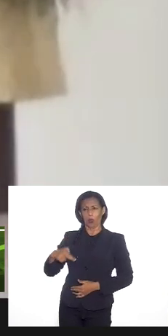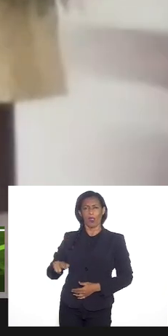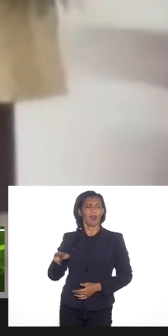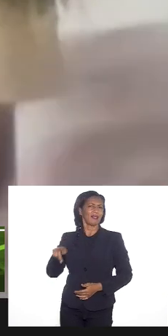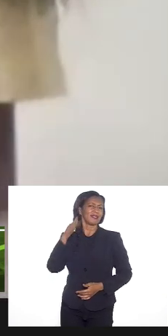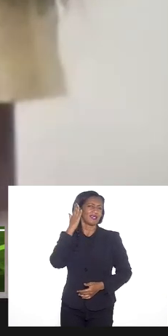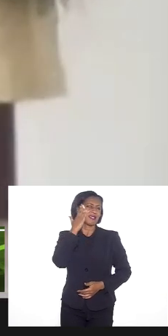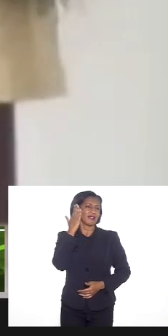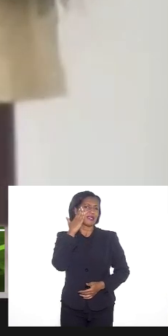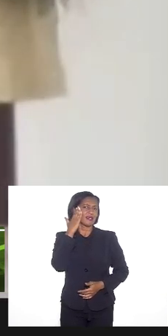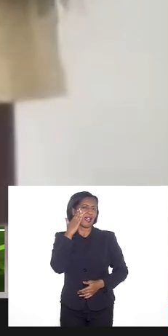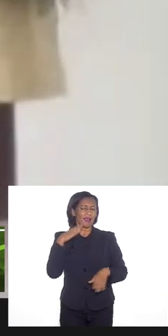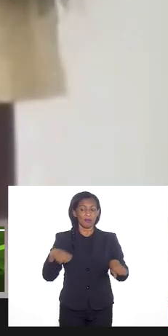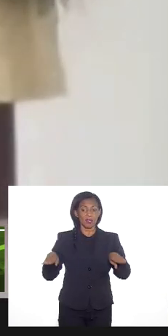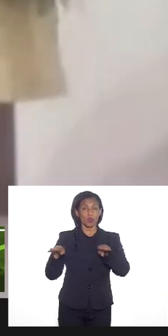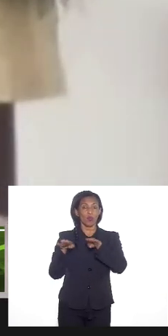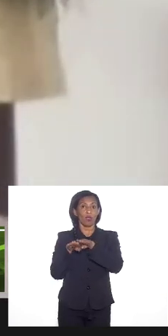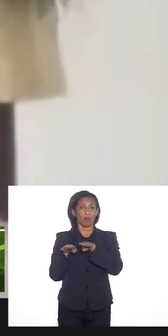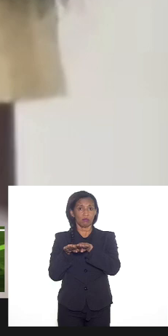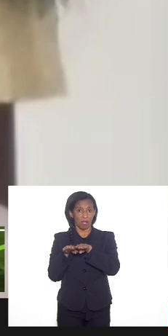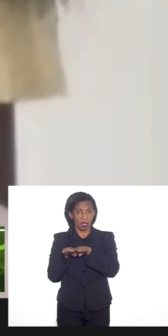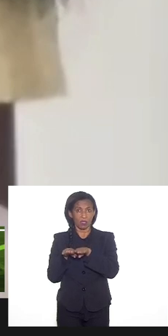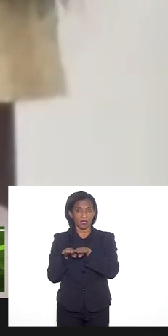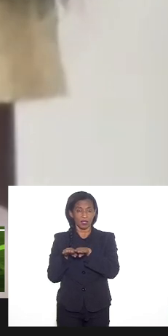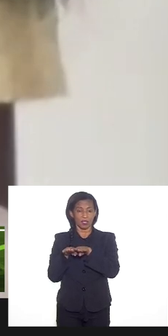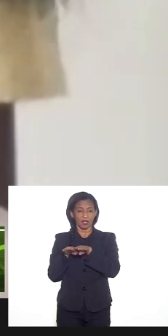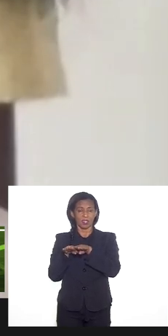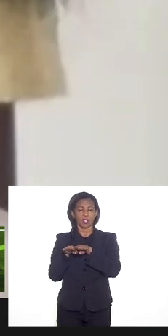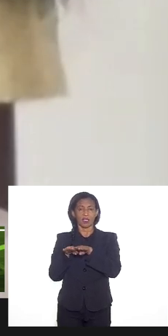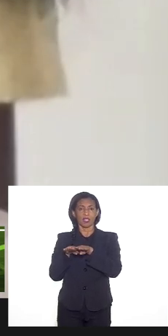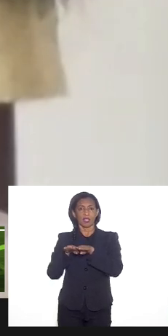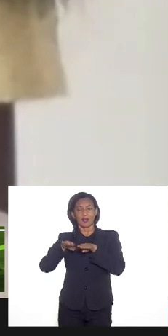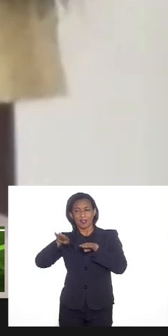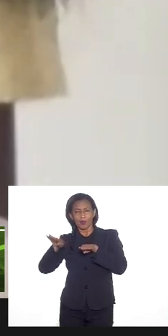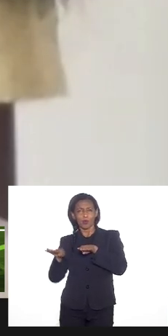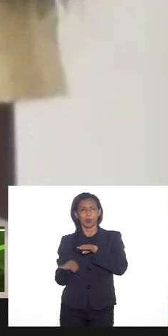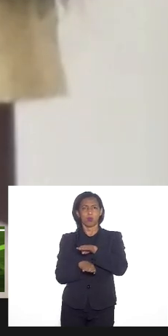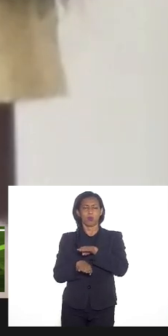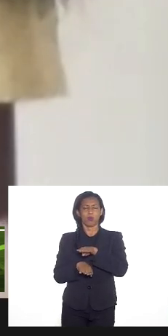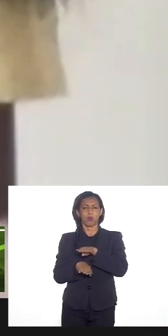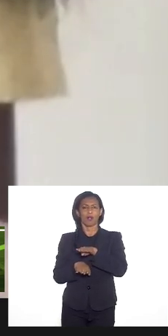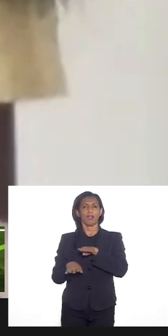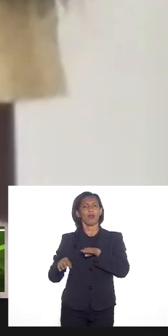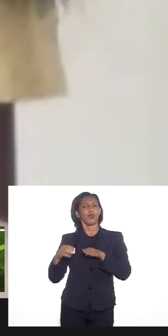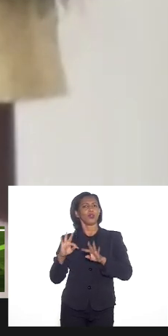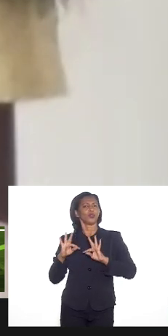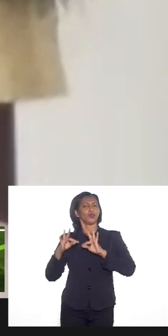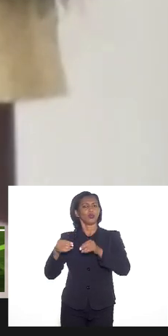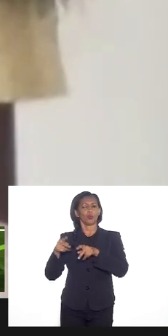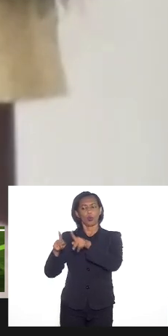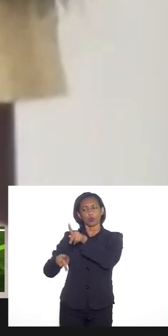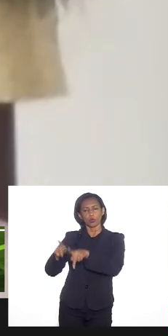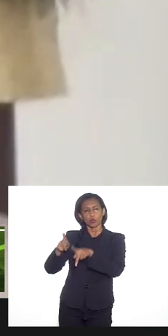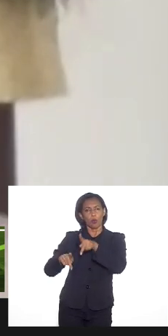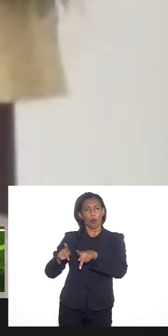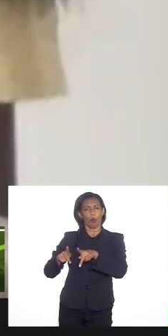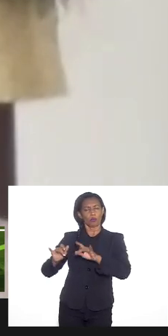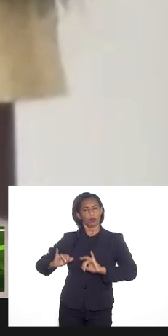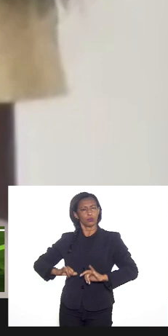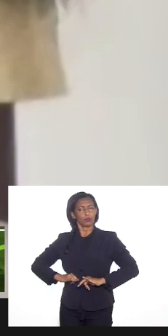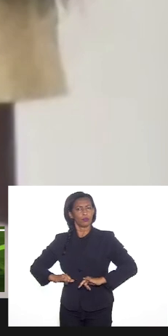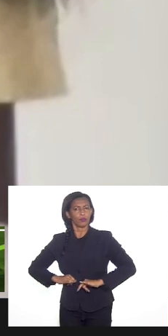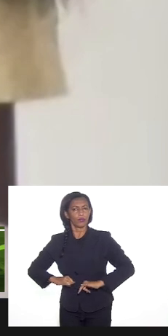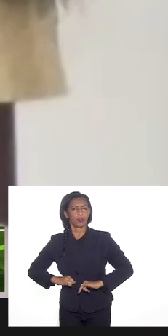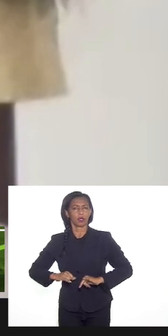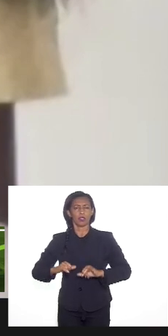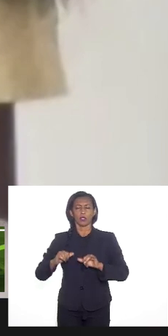dinâmica de igualdade e da subalternidade dos povos oprimidos, dos povos